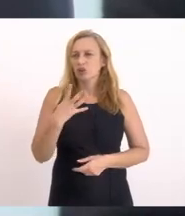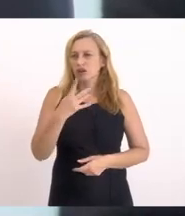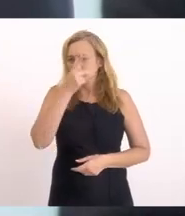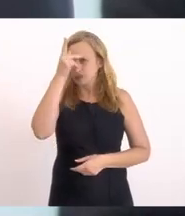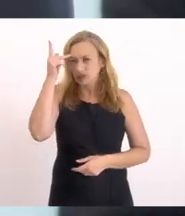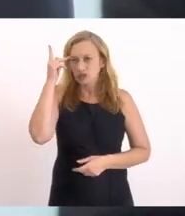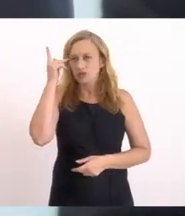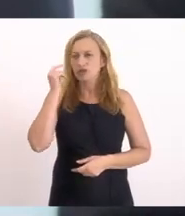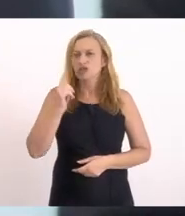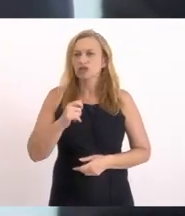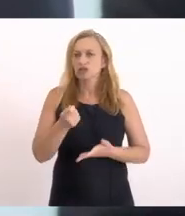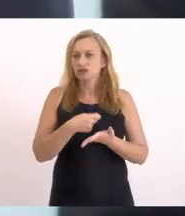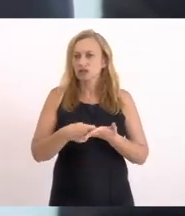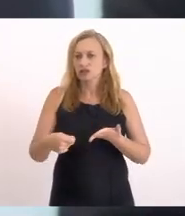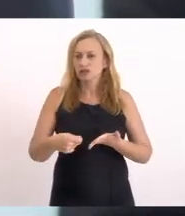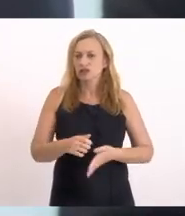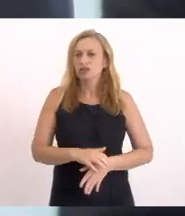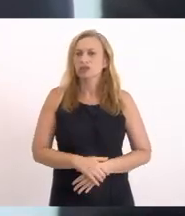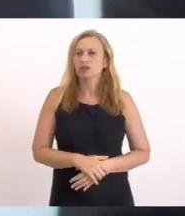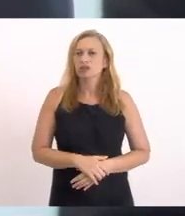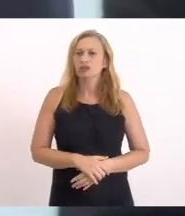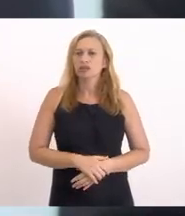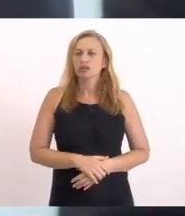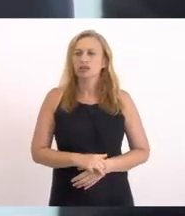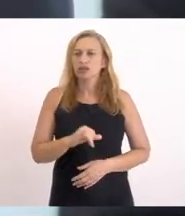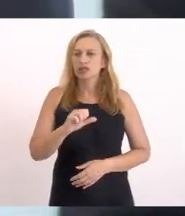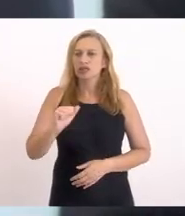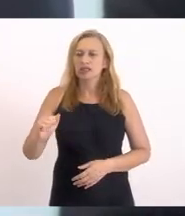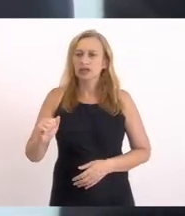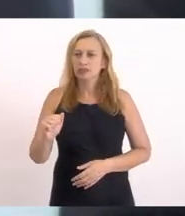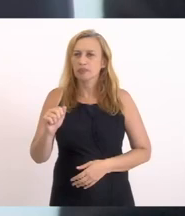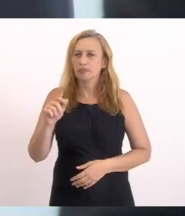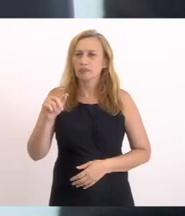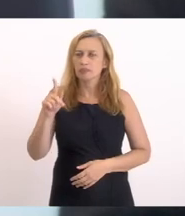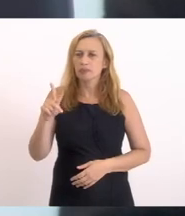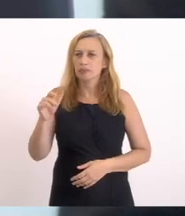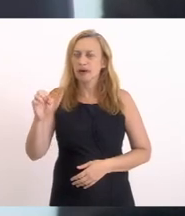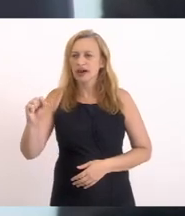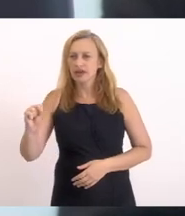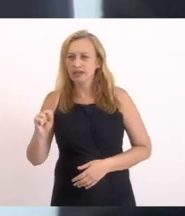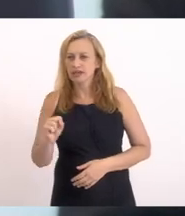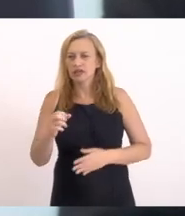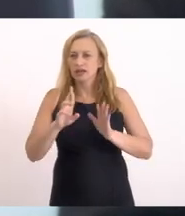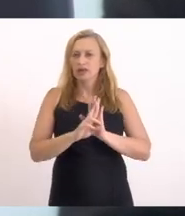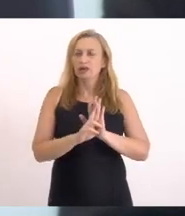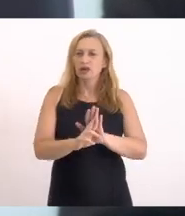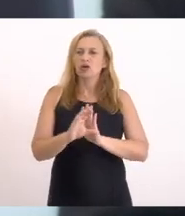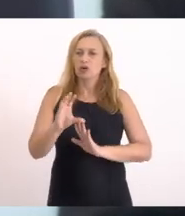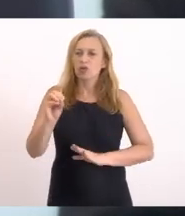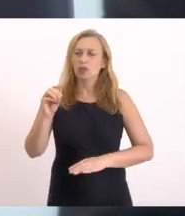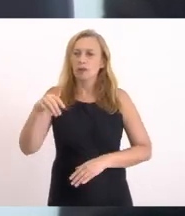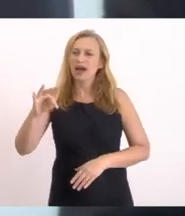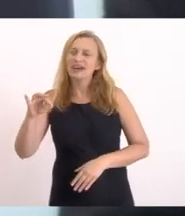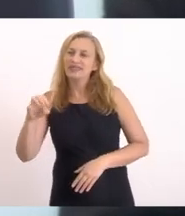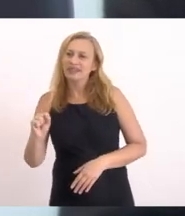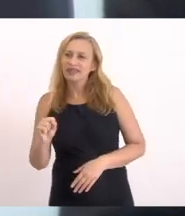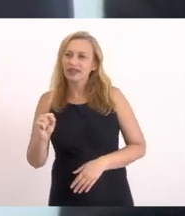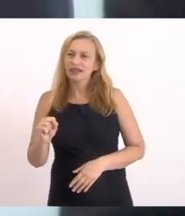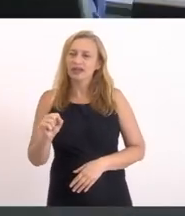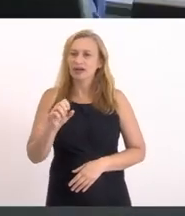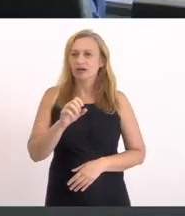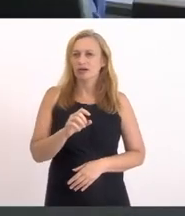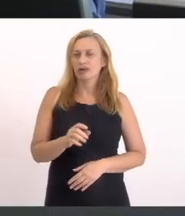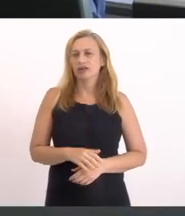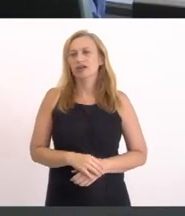pessoas inscritas Isa Paz Representando a Comades Barra Mamas